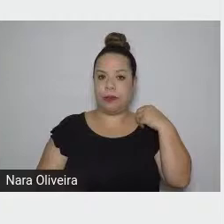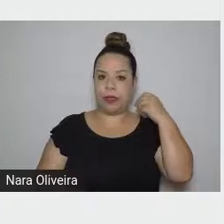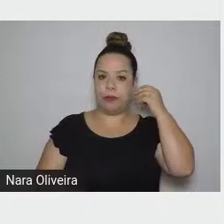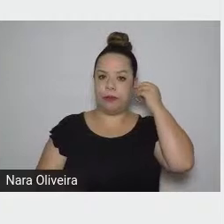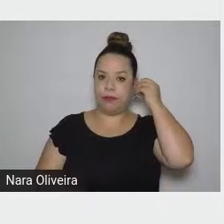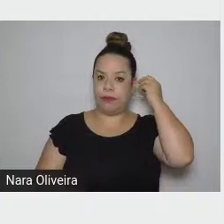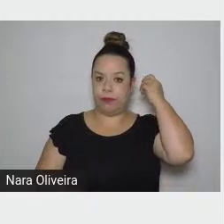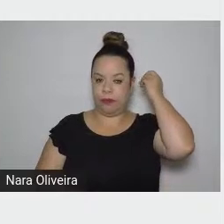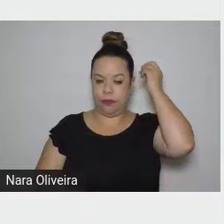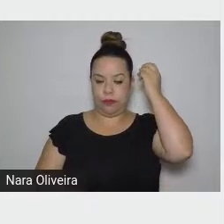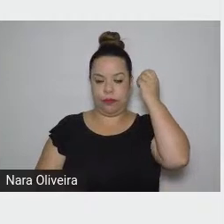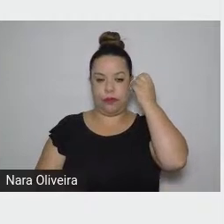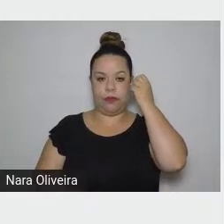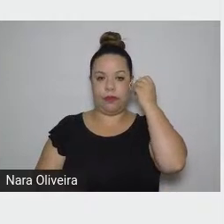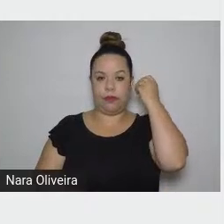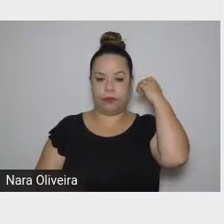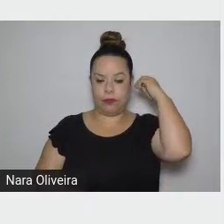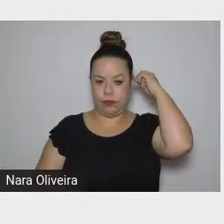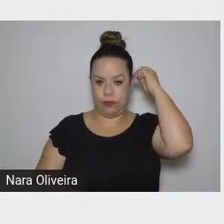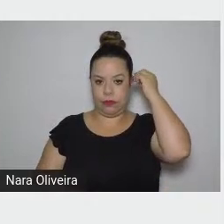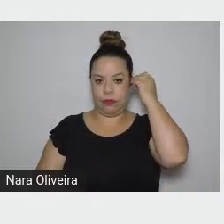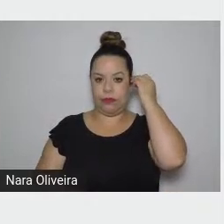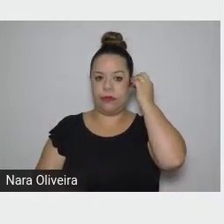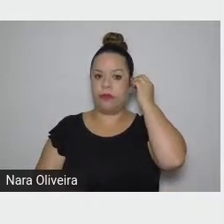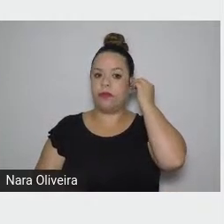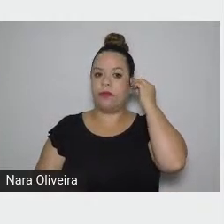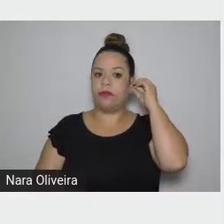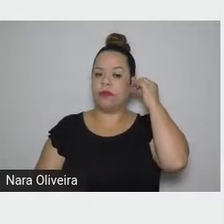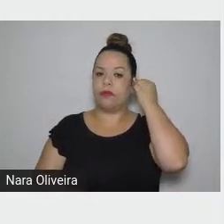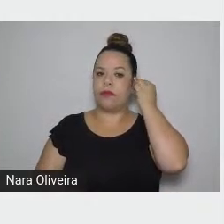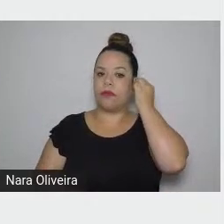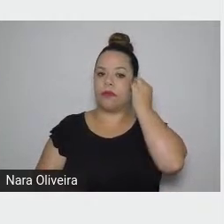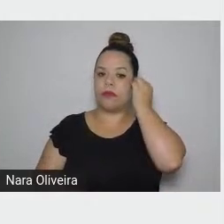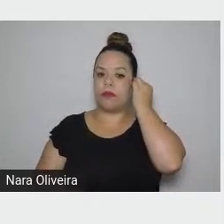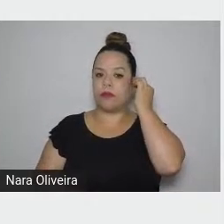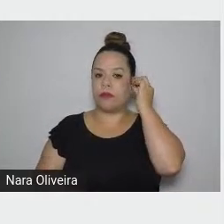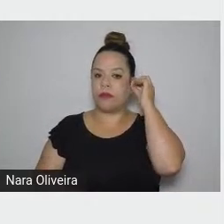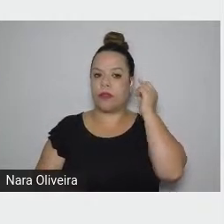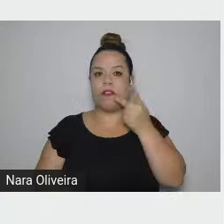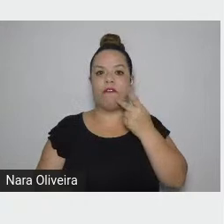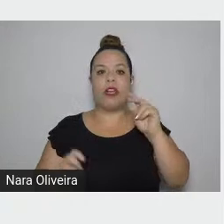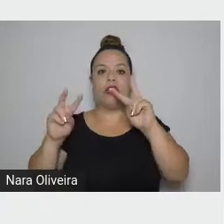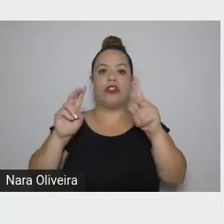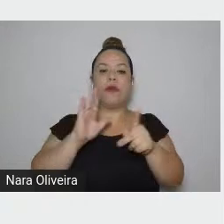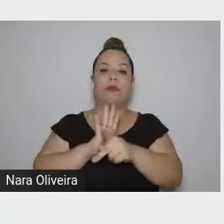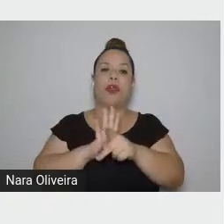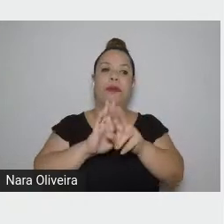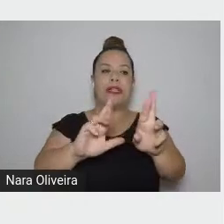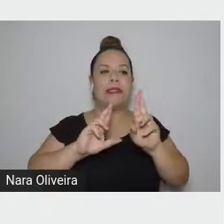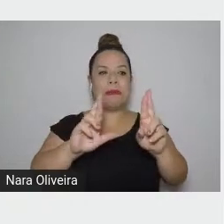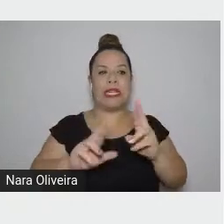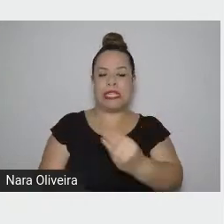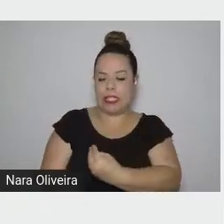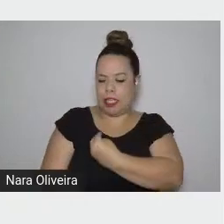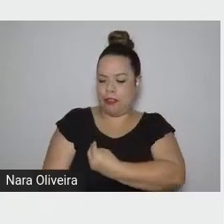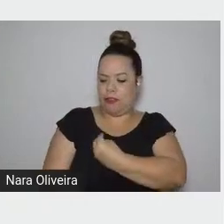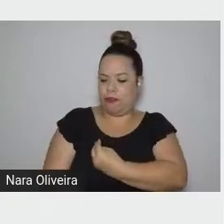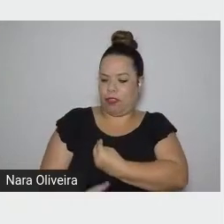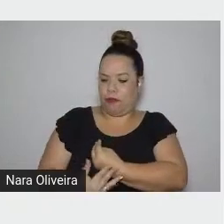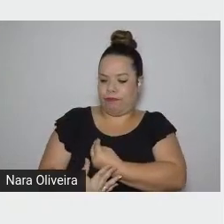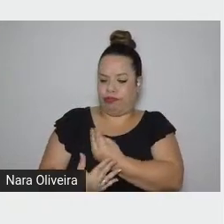de esperança, de vida, porque o senhor José apaga o nome,